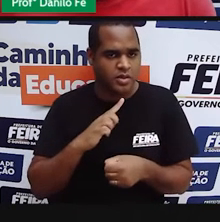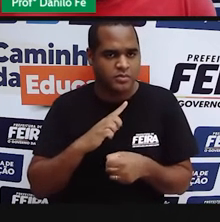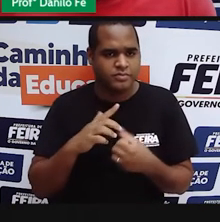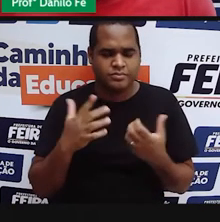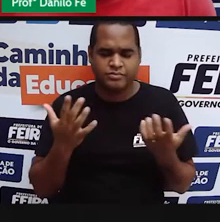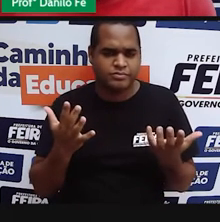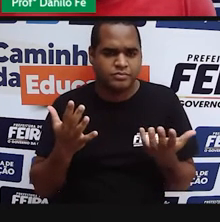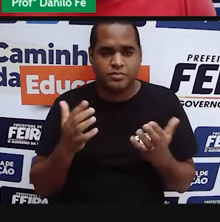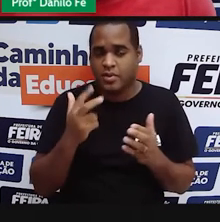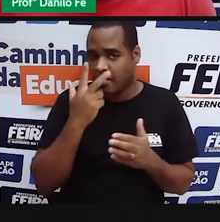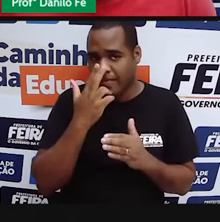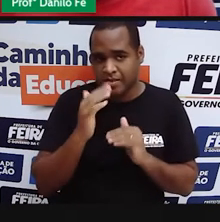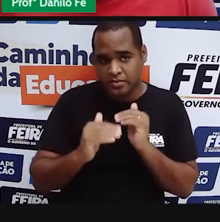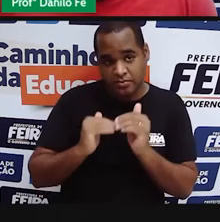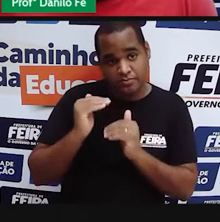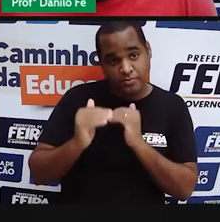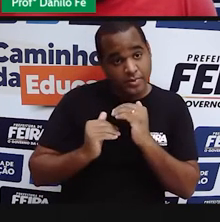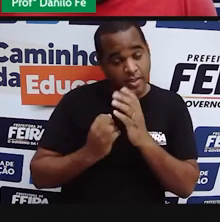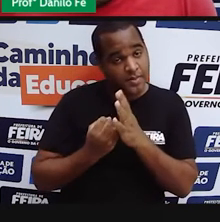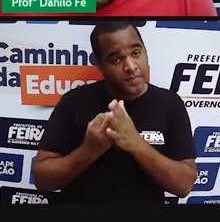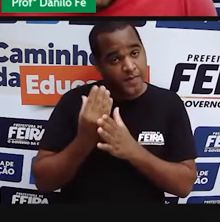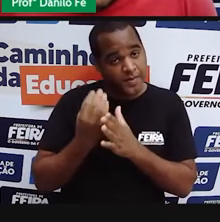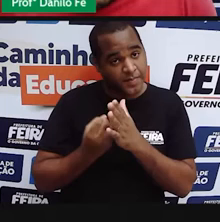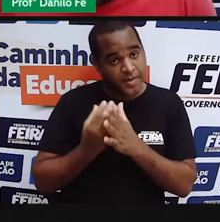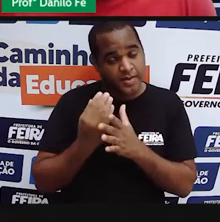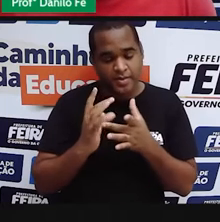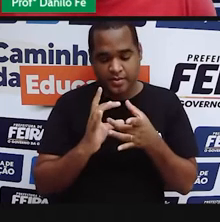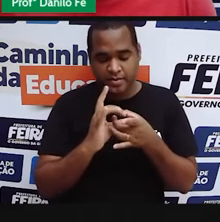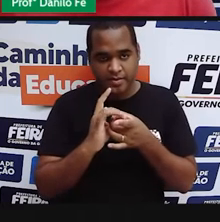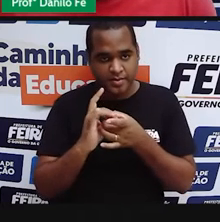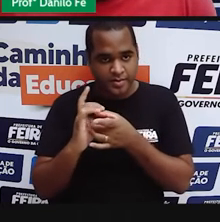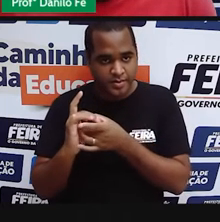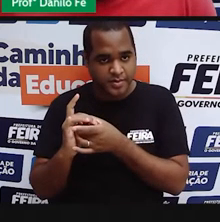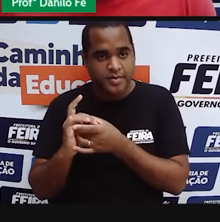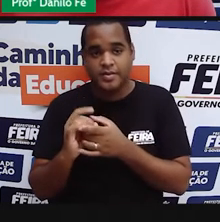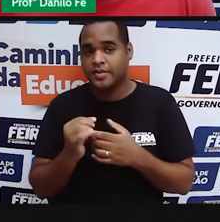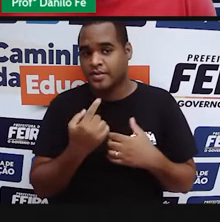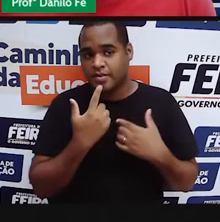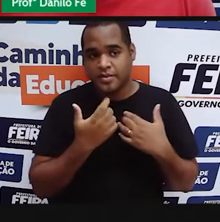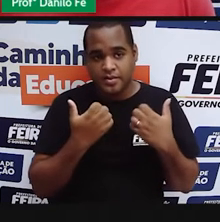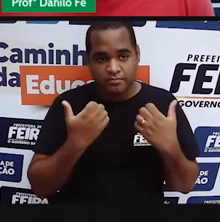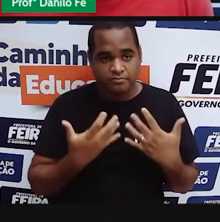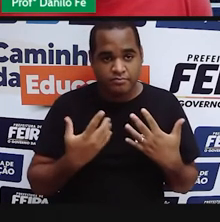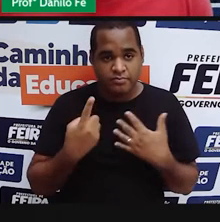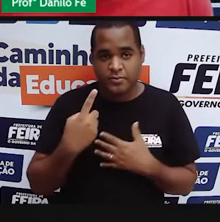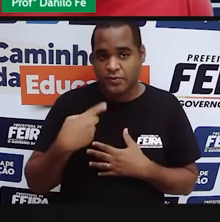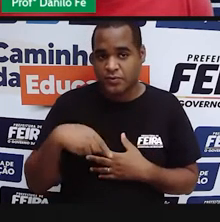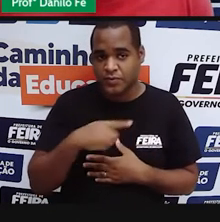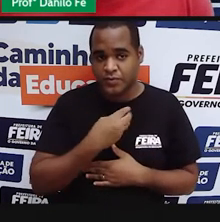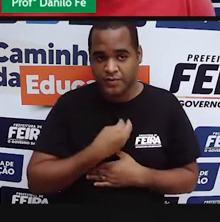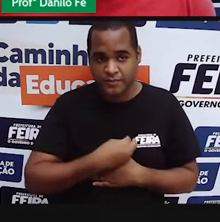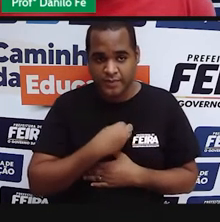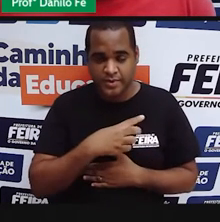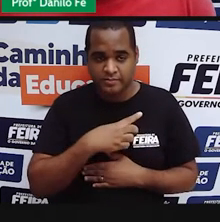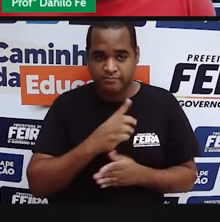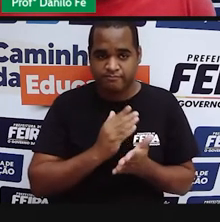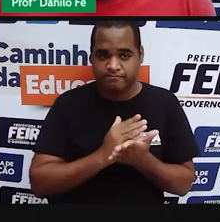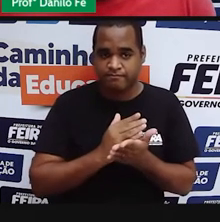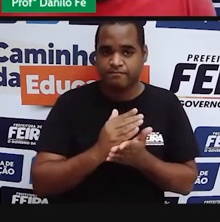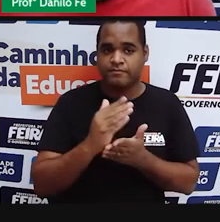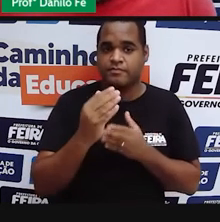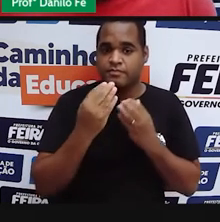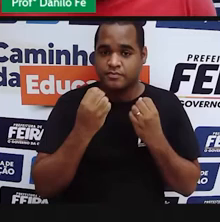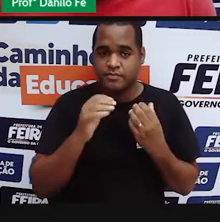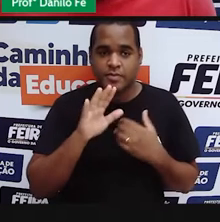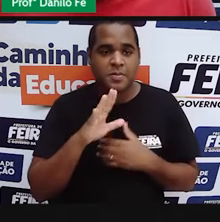grande. Esse processo só vai surgir no contexto que a gente vai começar a estudar hoje.